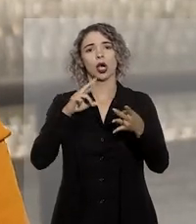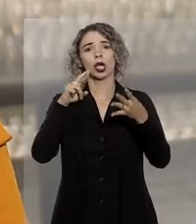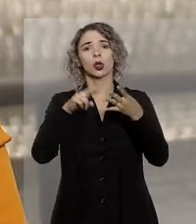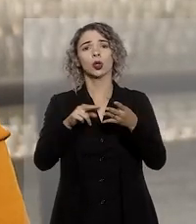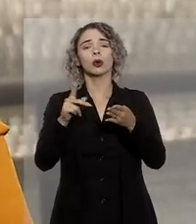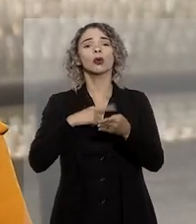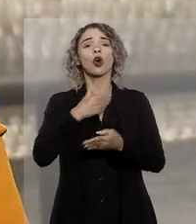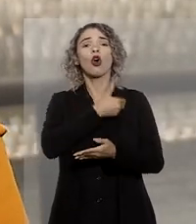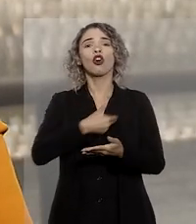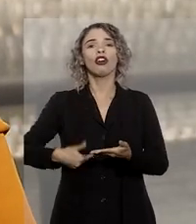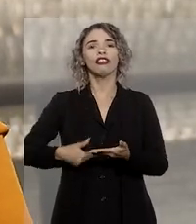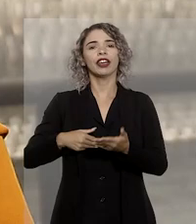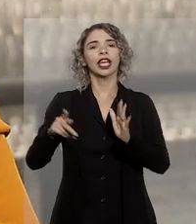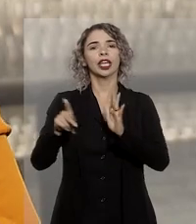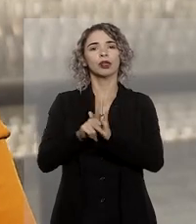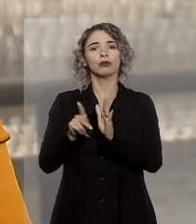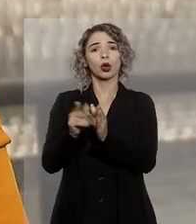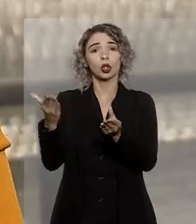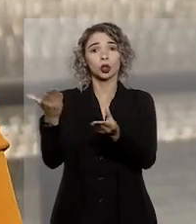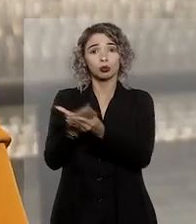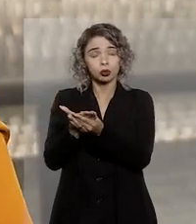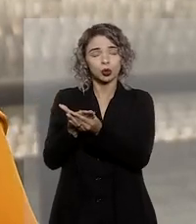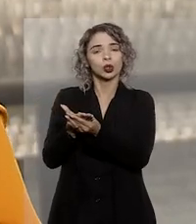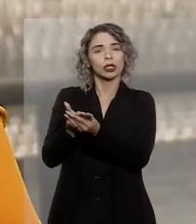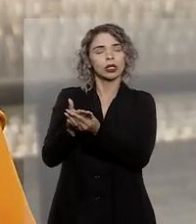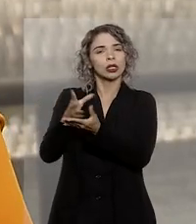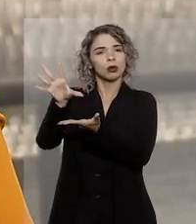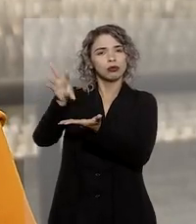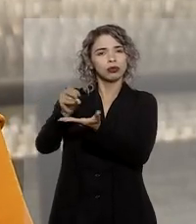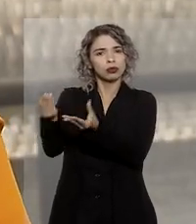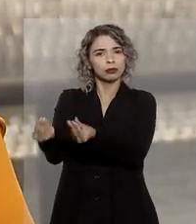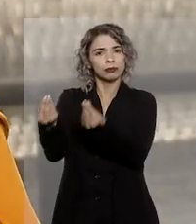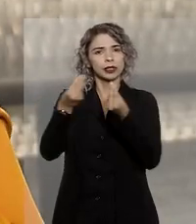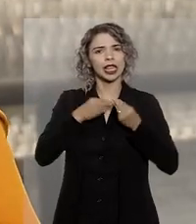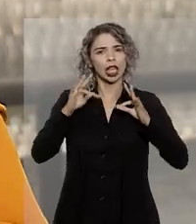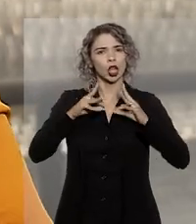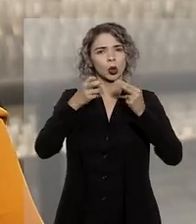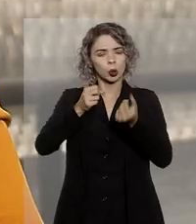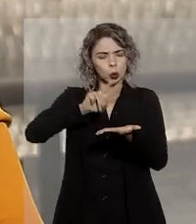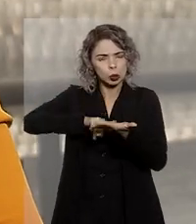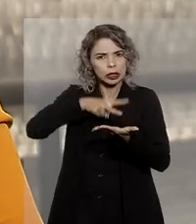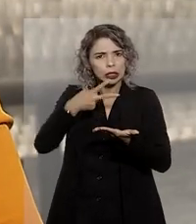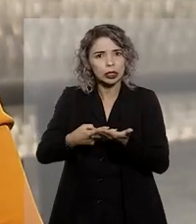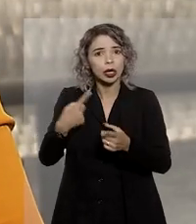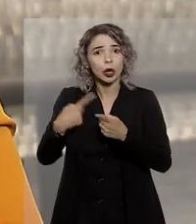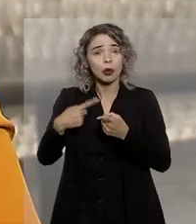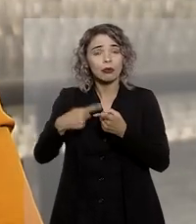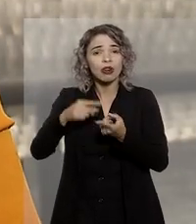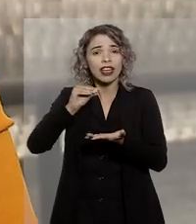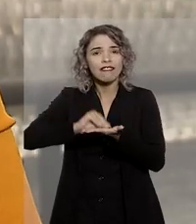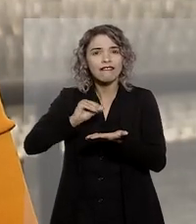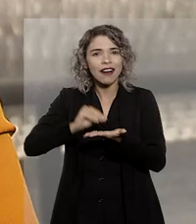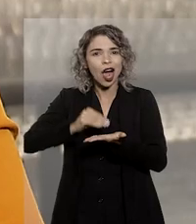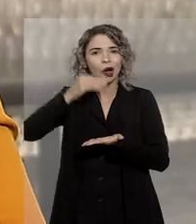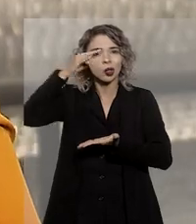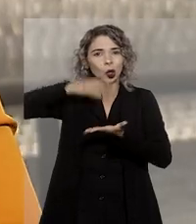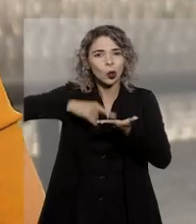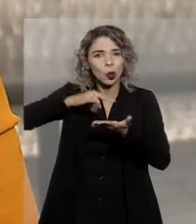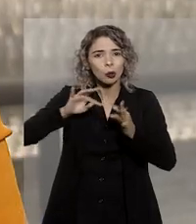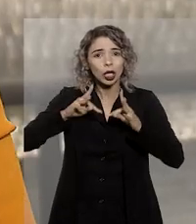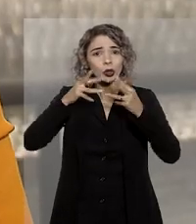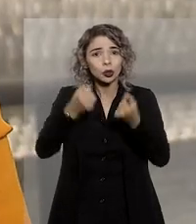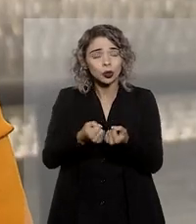governo da Itália forneça a cópia integral e a tradução do processo, alegando que a falta dos documentos na íntegra